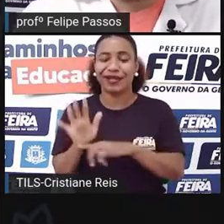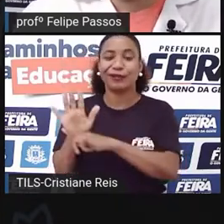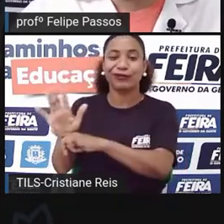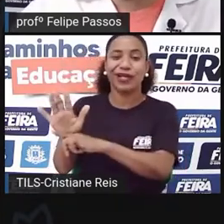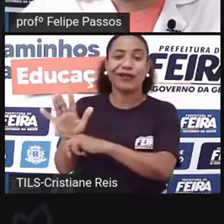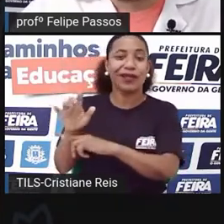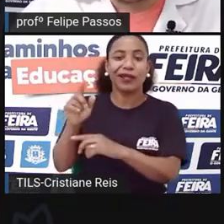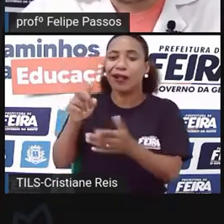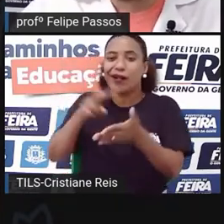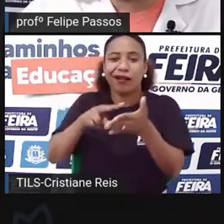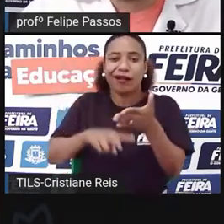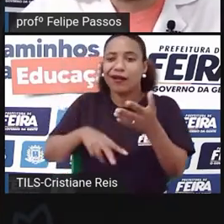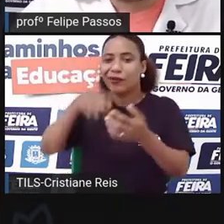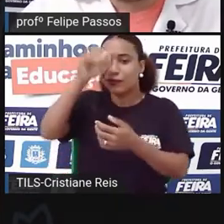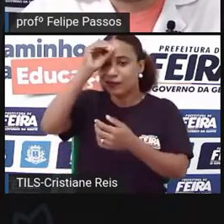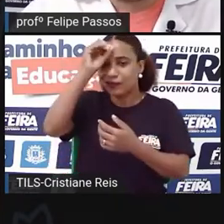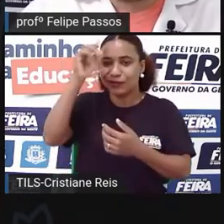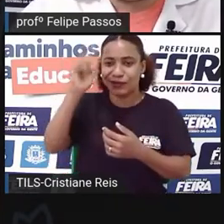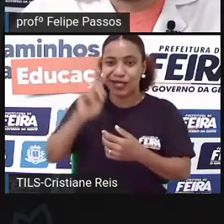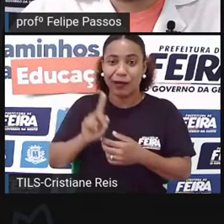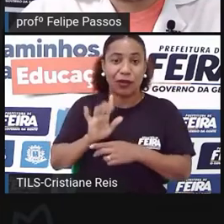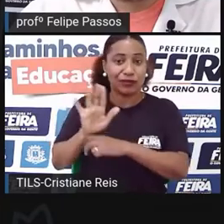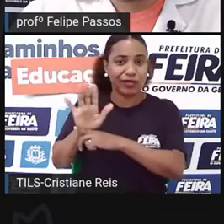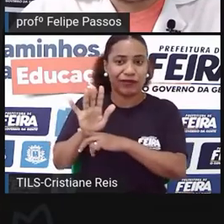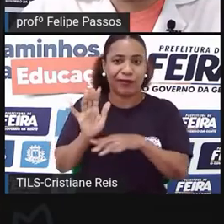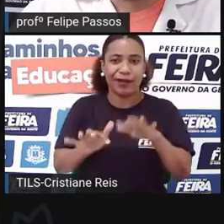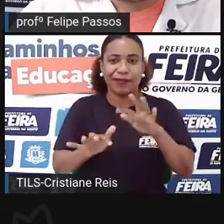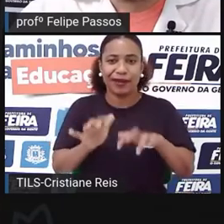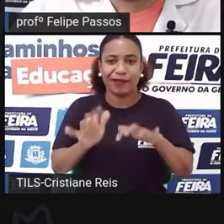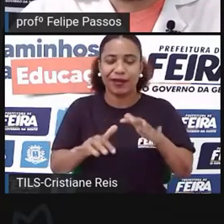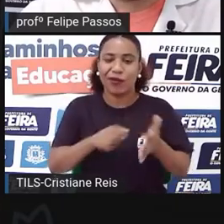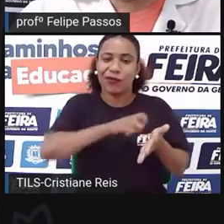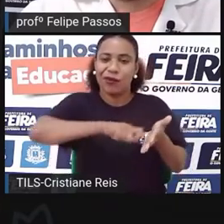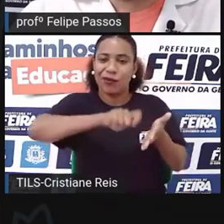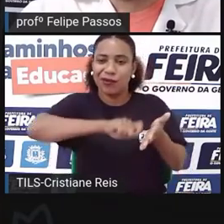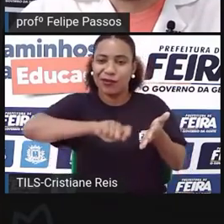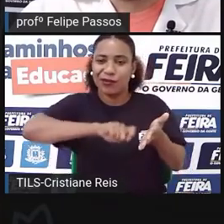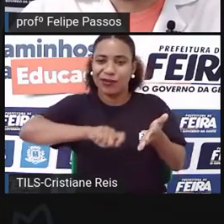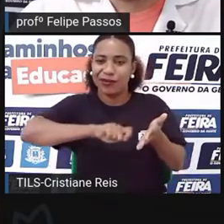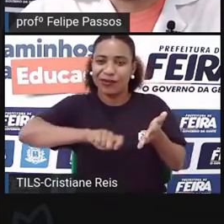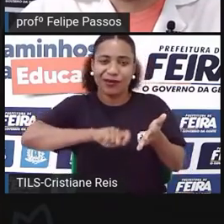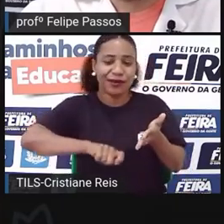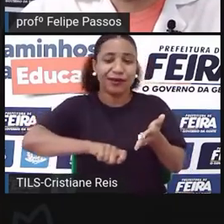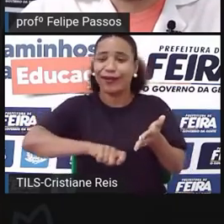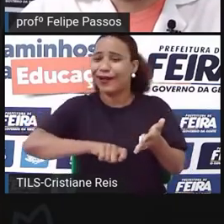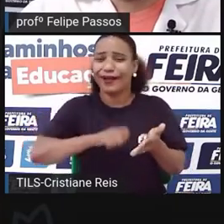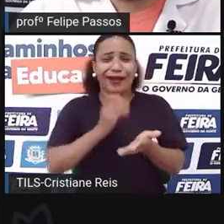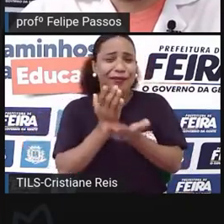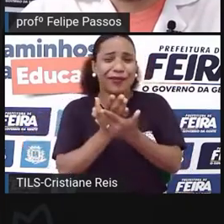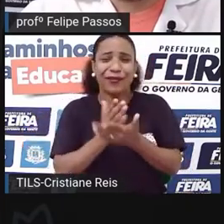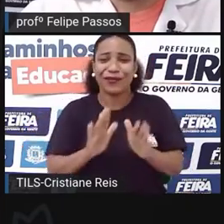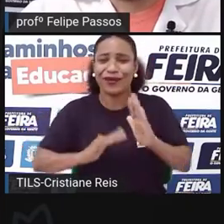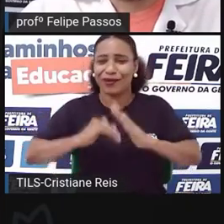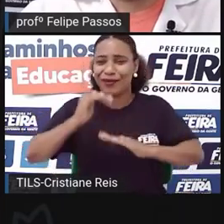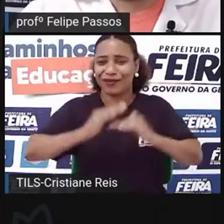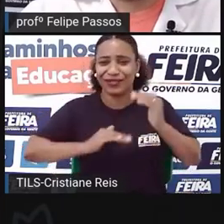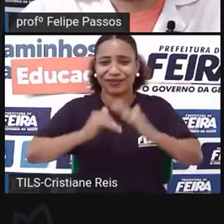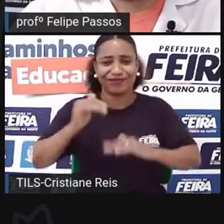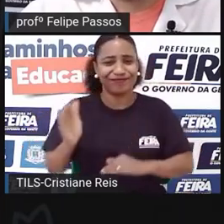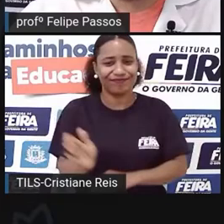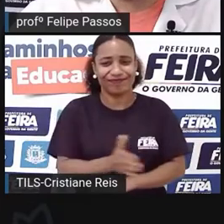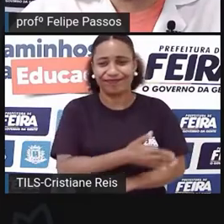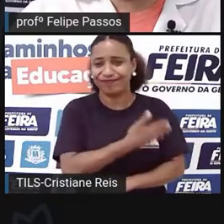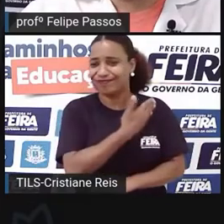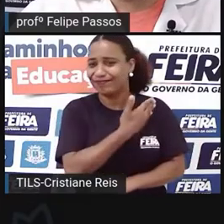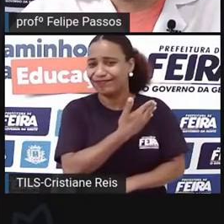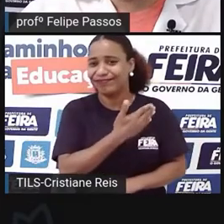faz parte de um processo social, de profissões que existem e profissões que vão deixar de existir. Mas,